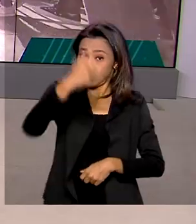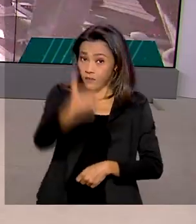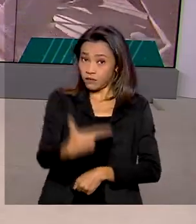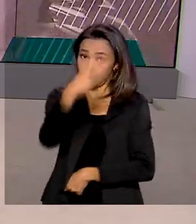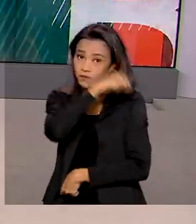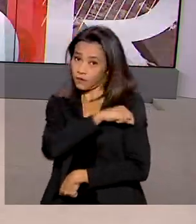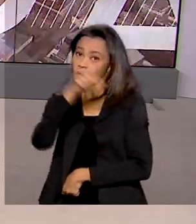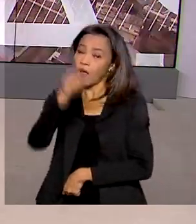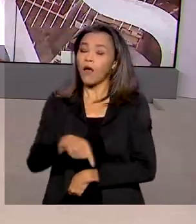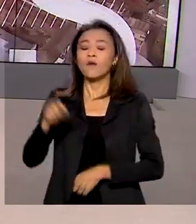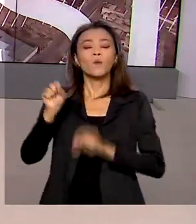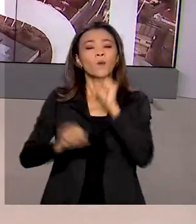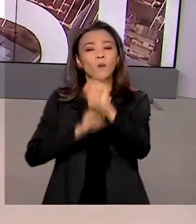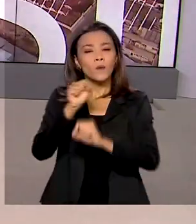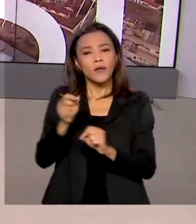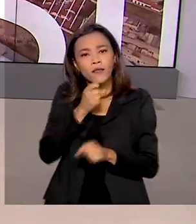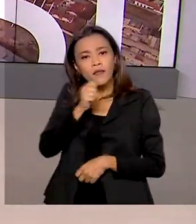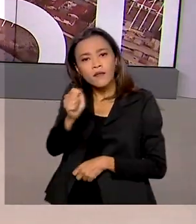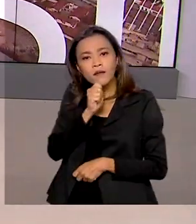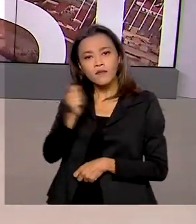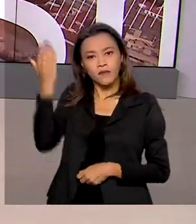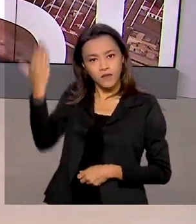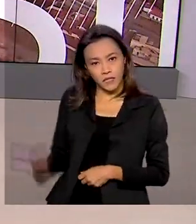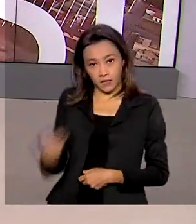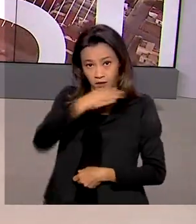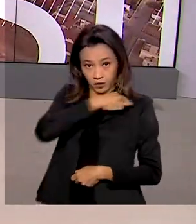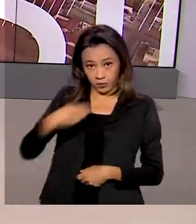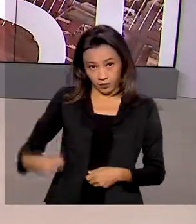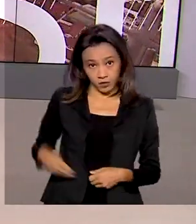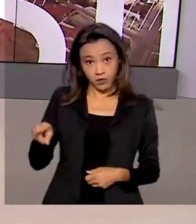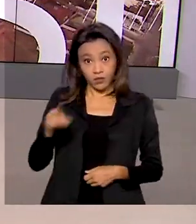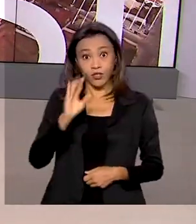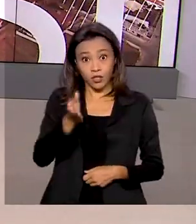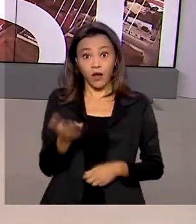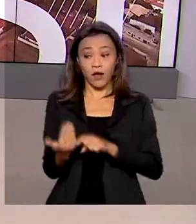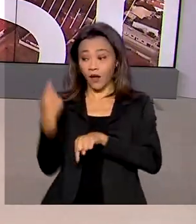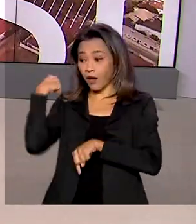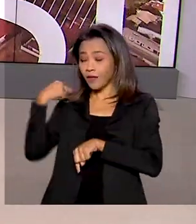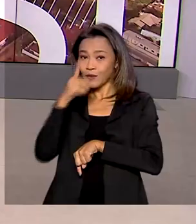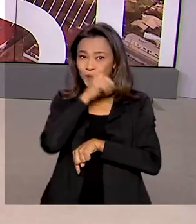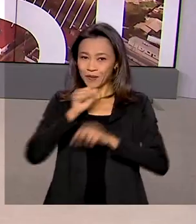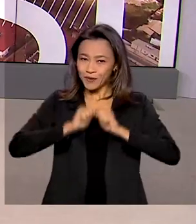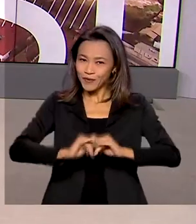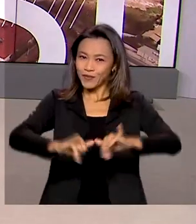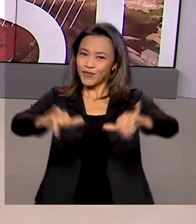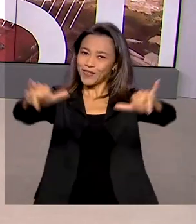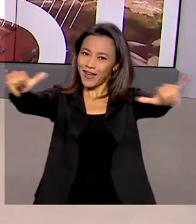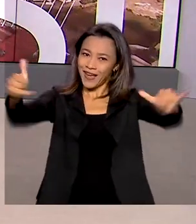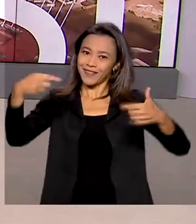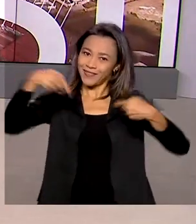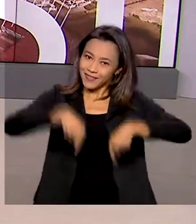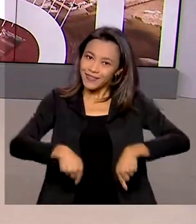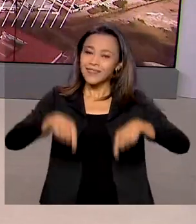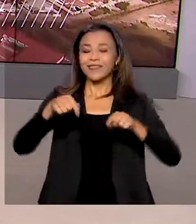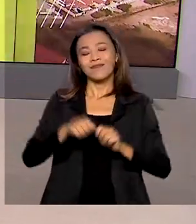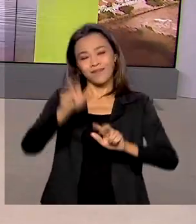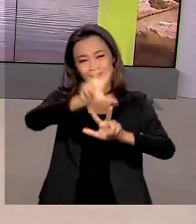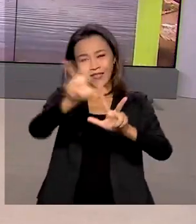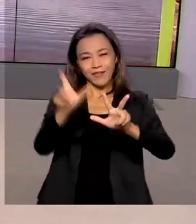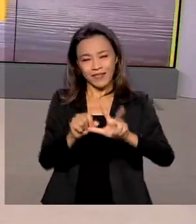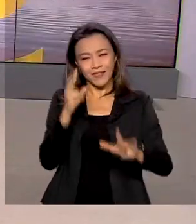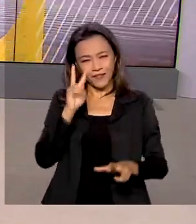Este foi um dos destaques da entrevista do ministro Marcelo Queiroga, que foi ao ar neste domingo no programa Brasil em Pauta, aqui da TV Brasil.